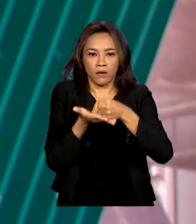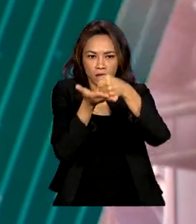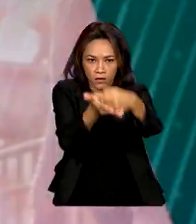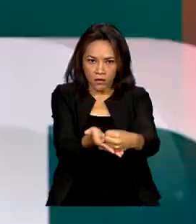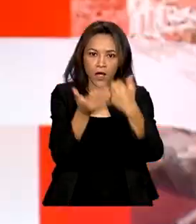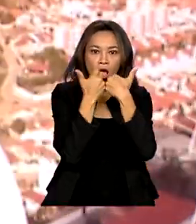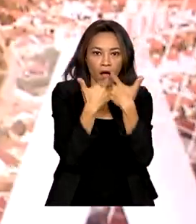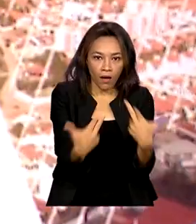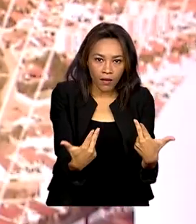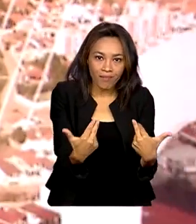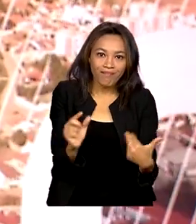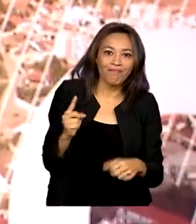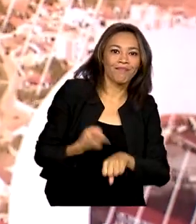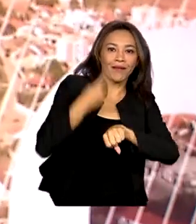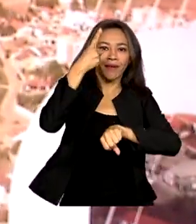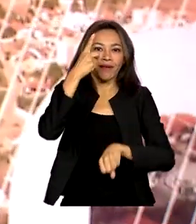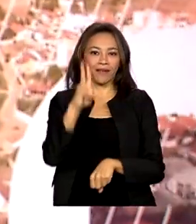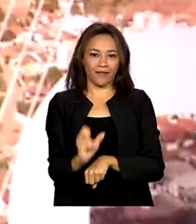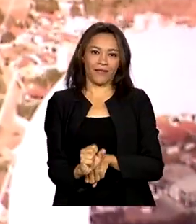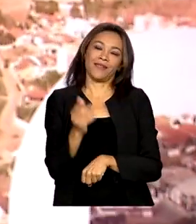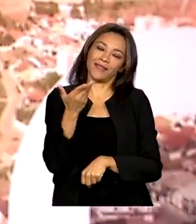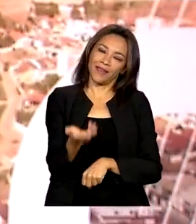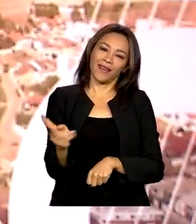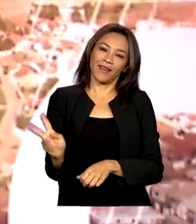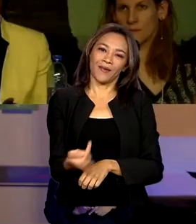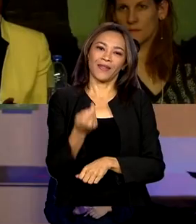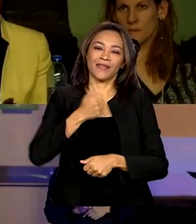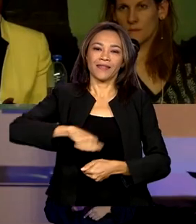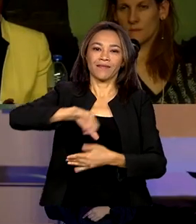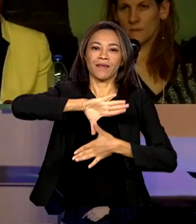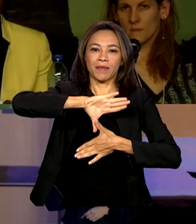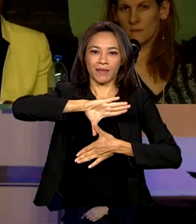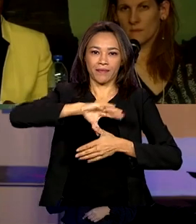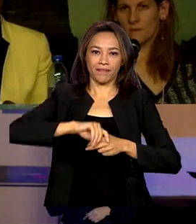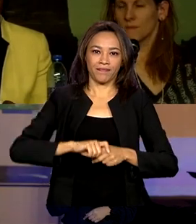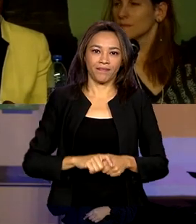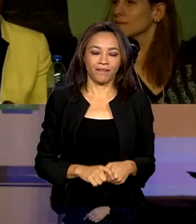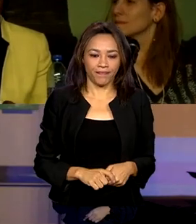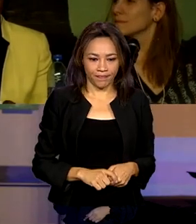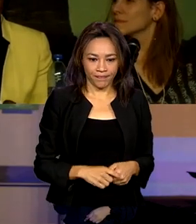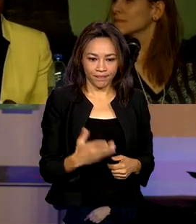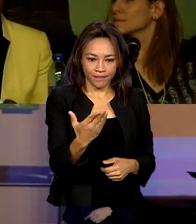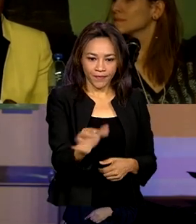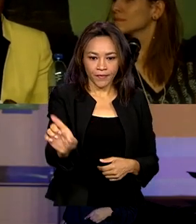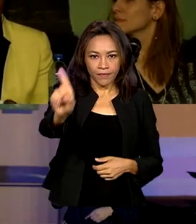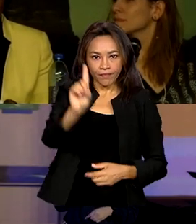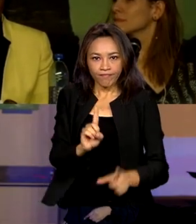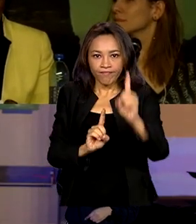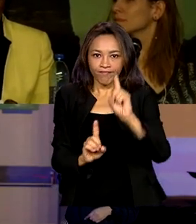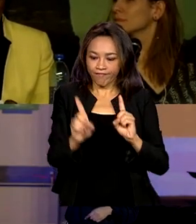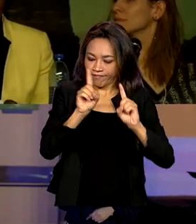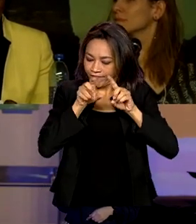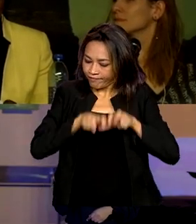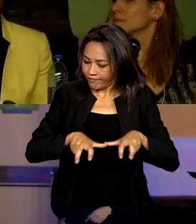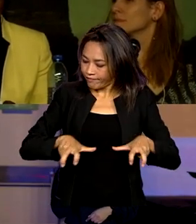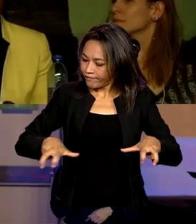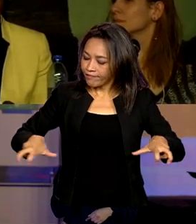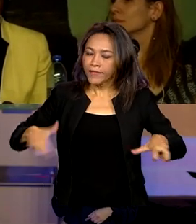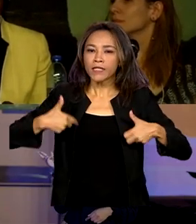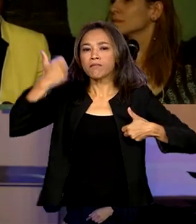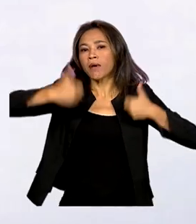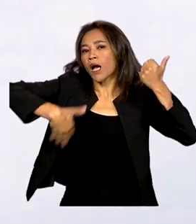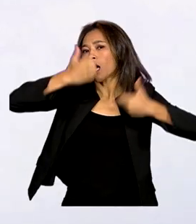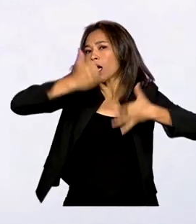que pela primeira vez é realizada nas Américas. Os participantes pontuaram que a pandemia de covid